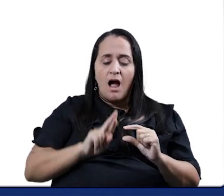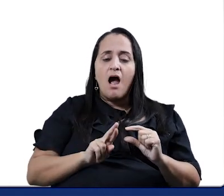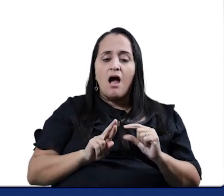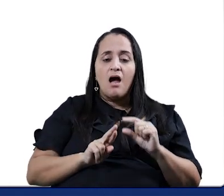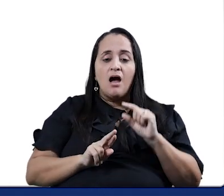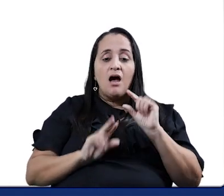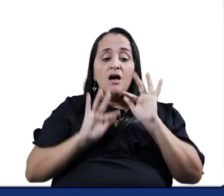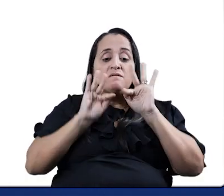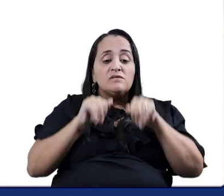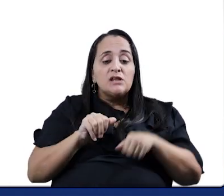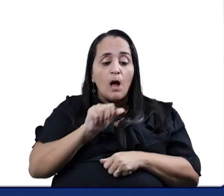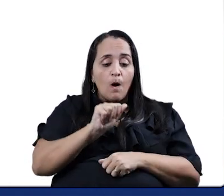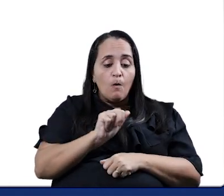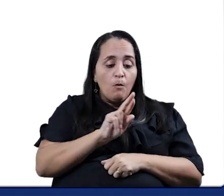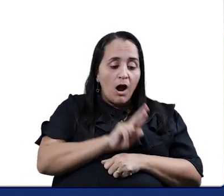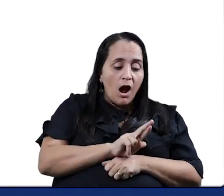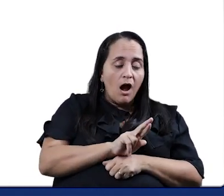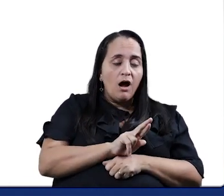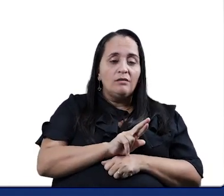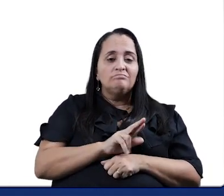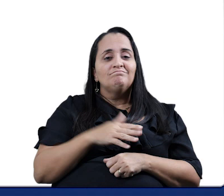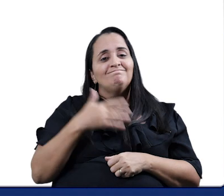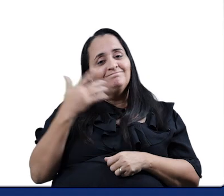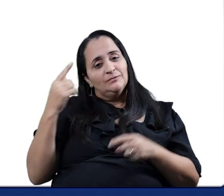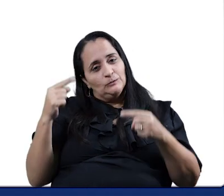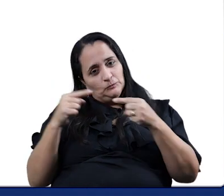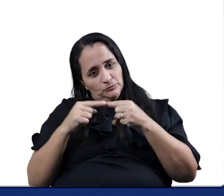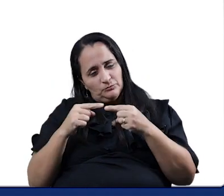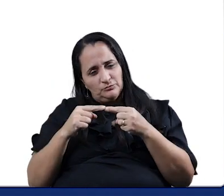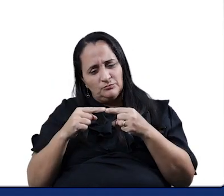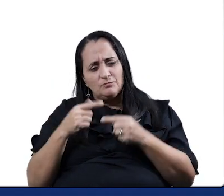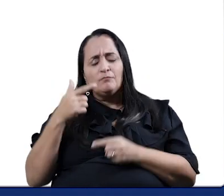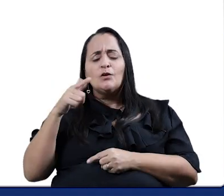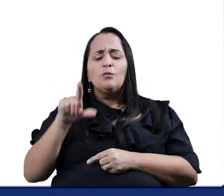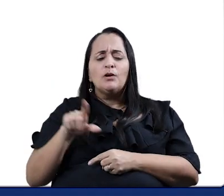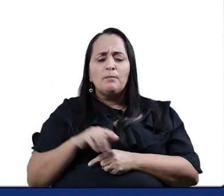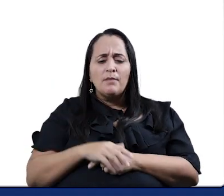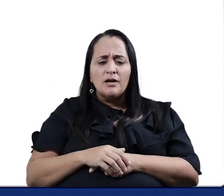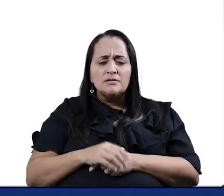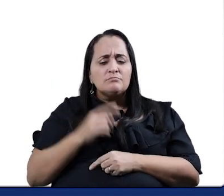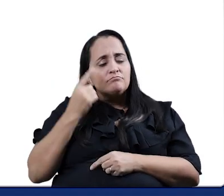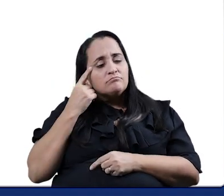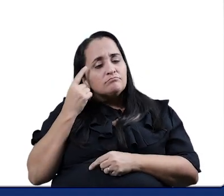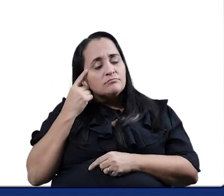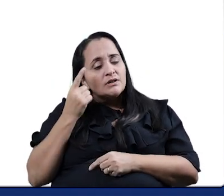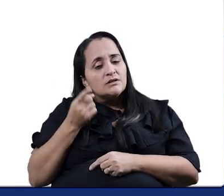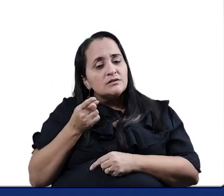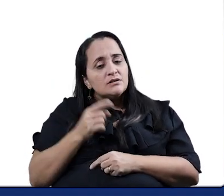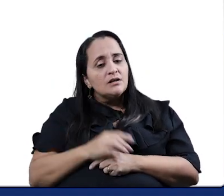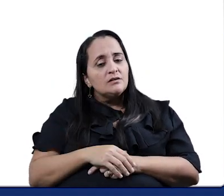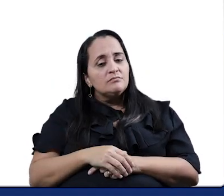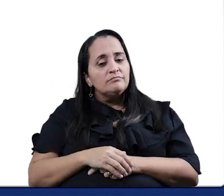E o que mais poderia rimar com remar? Pensem aí.